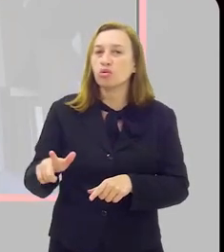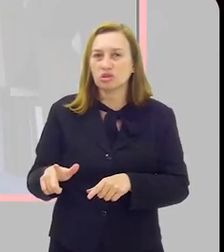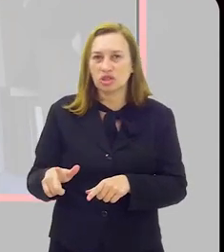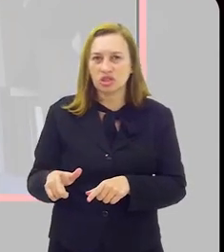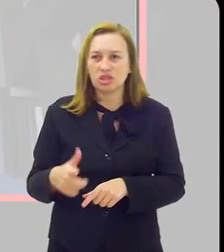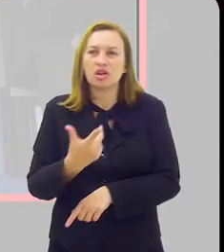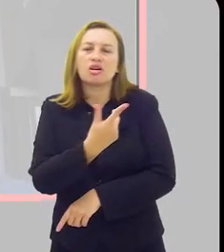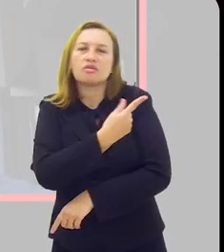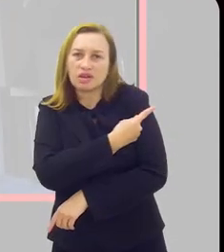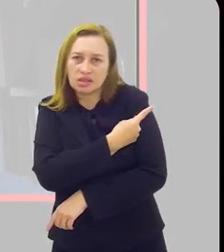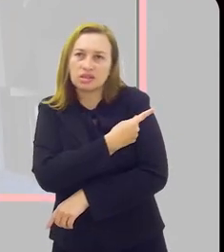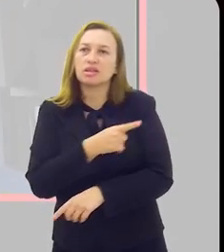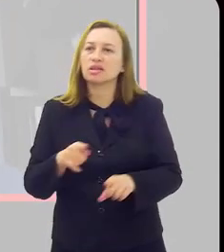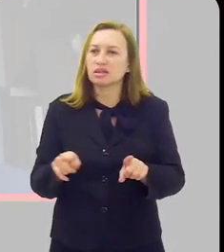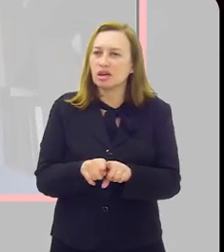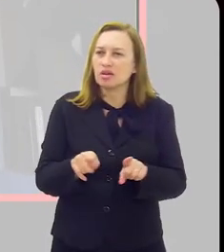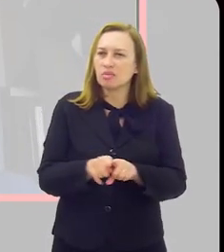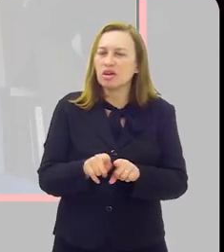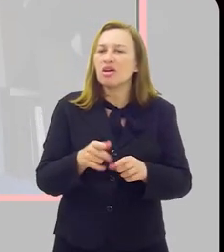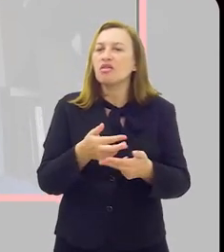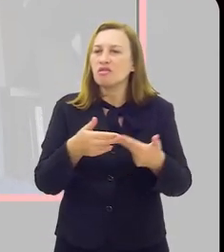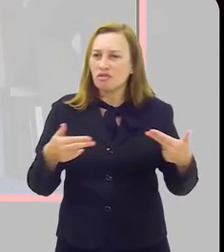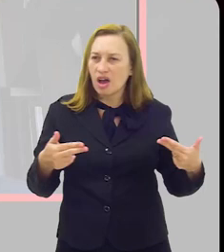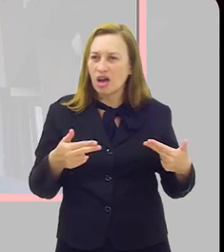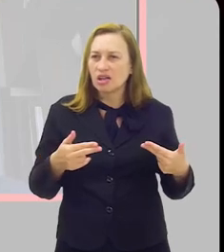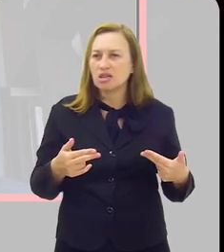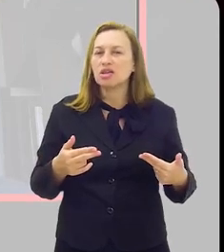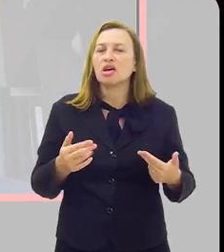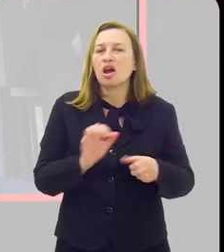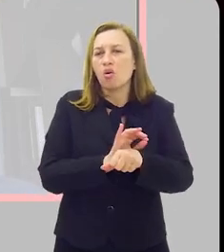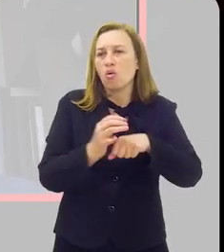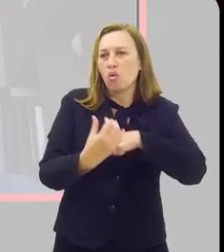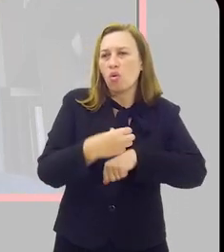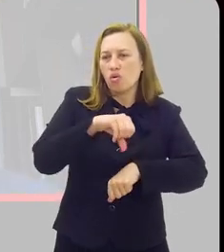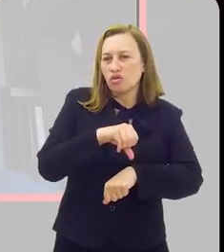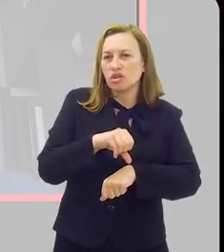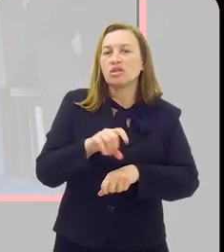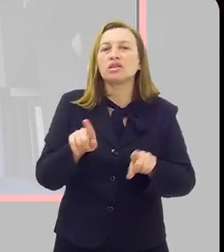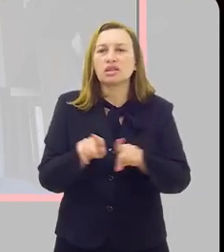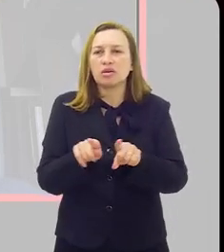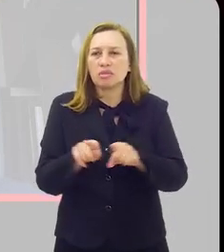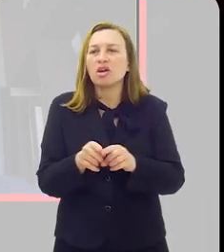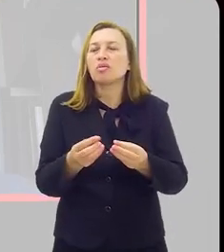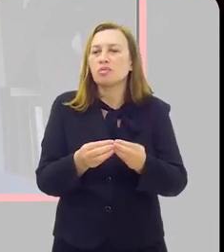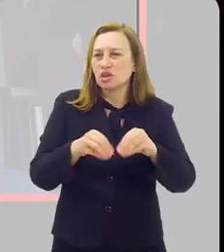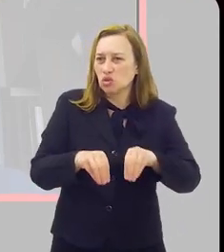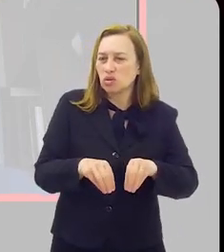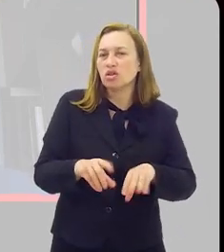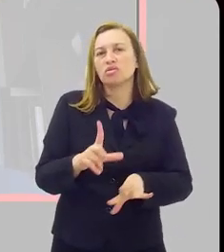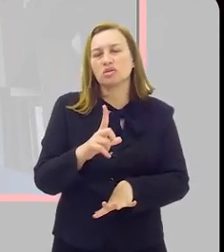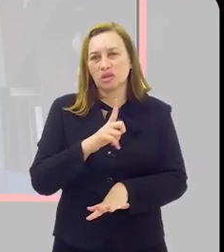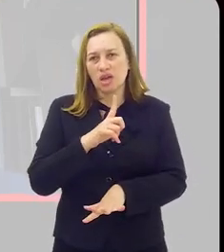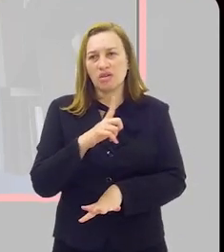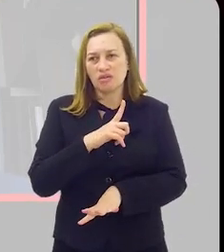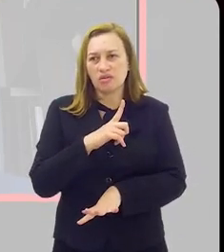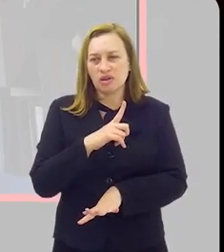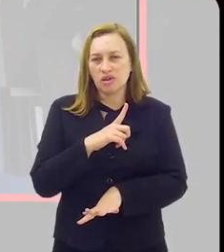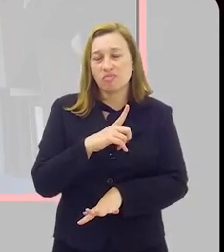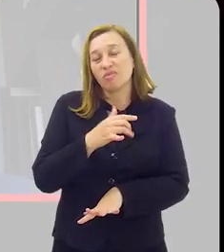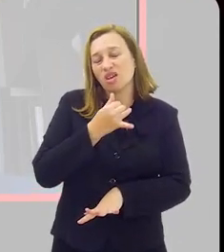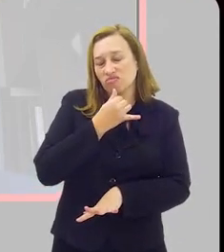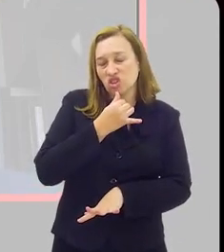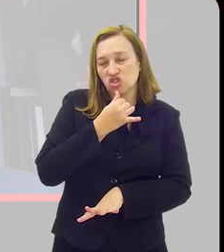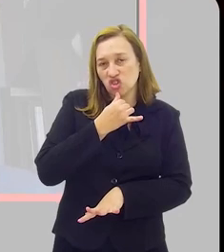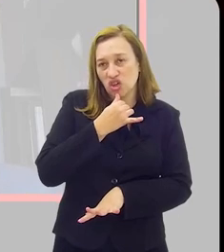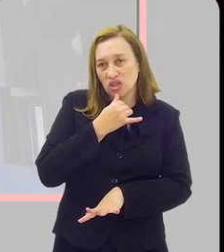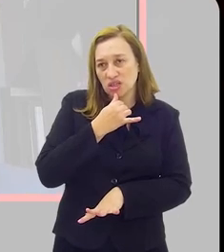em outras vacinas, né? Nossas coberturas vacinais para várias outras vacinas, além de Covid, e acabaram sofrendo com esse tipo de discurso, né? O que